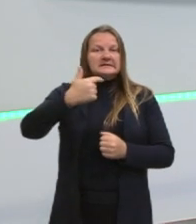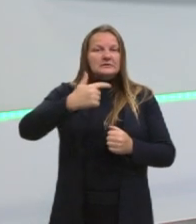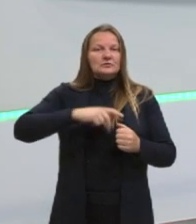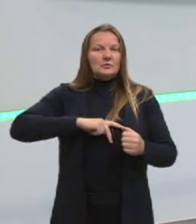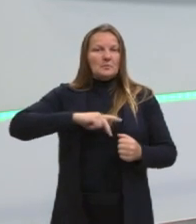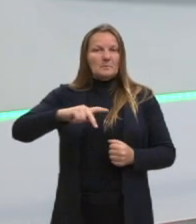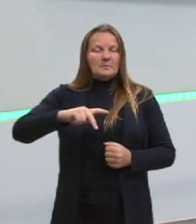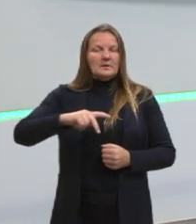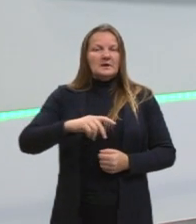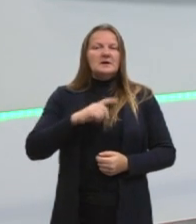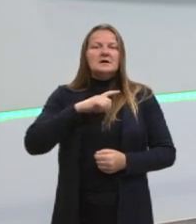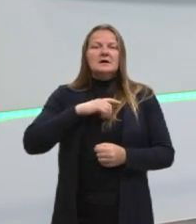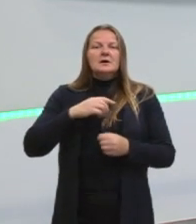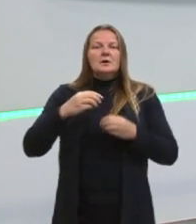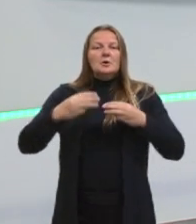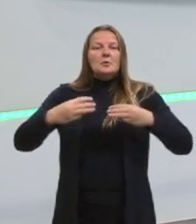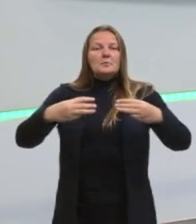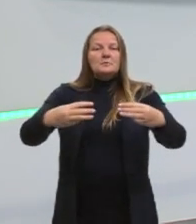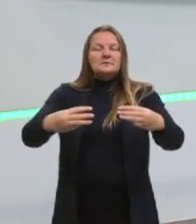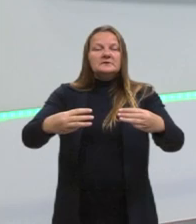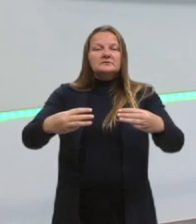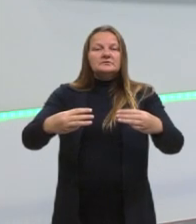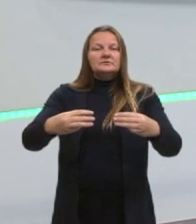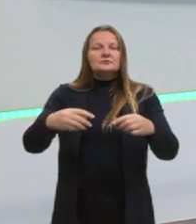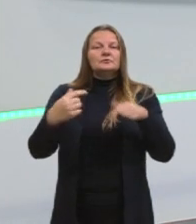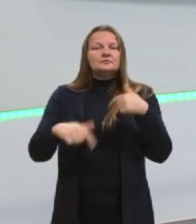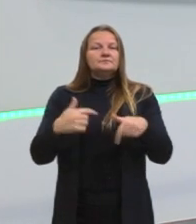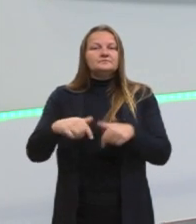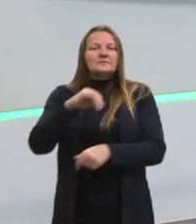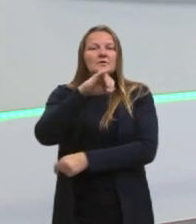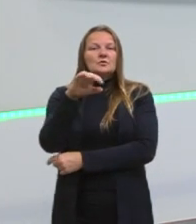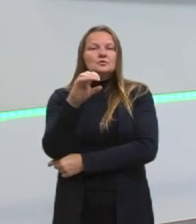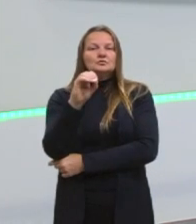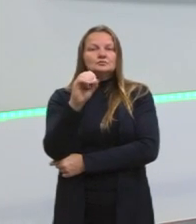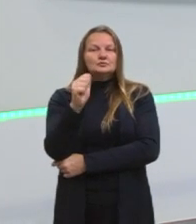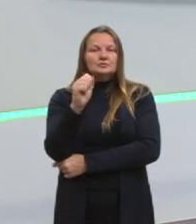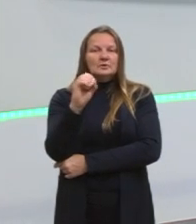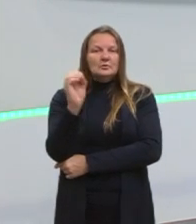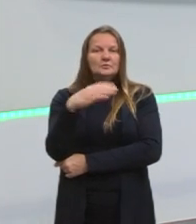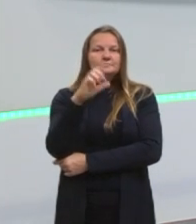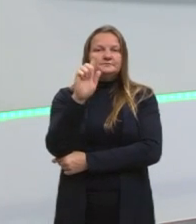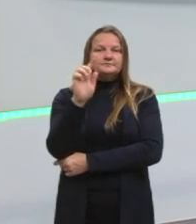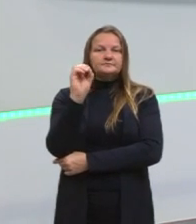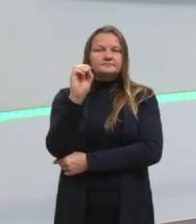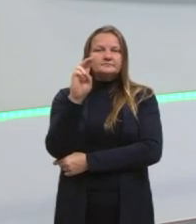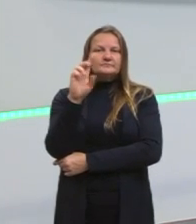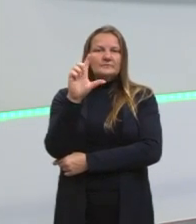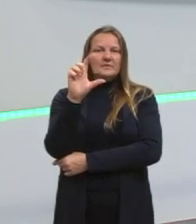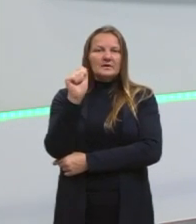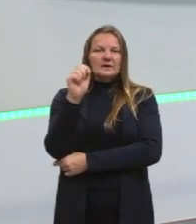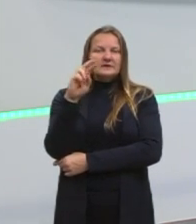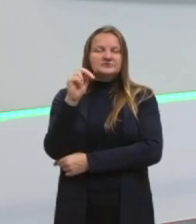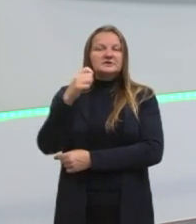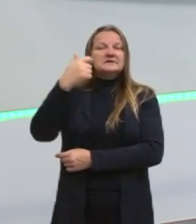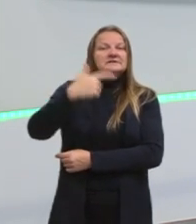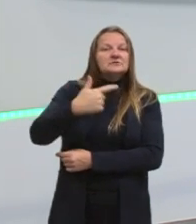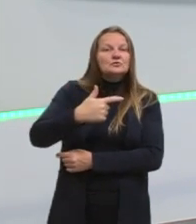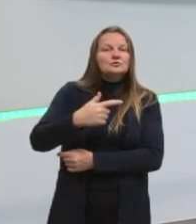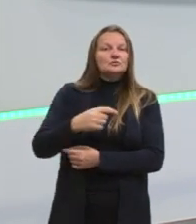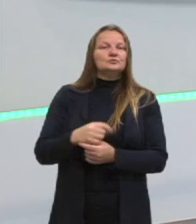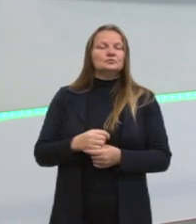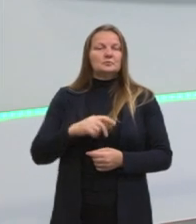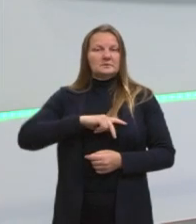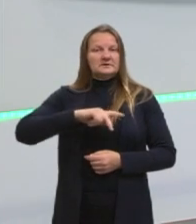ele tinha um ministro do trabalho que era João Goulart. João Goulart, depois, ele vai ser vice-presidente do Jânio